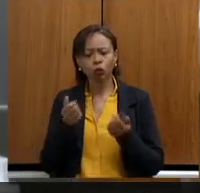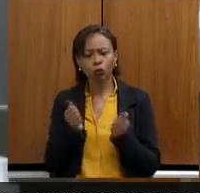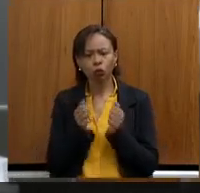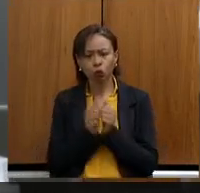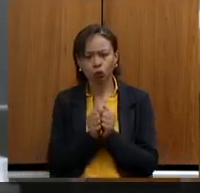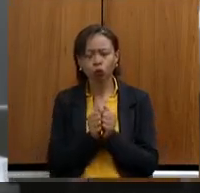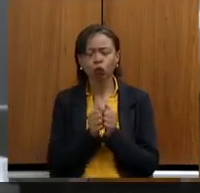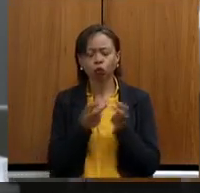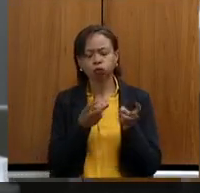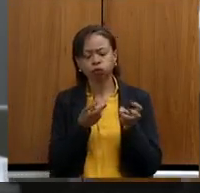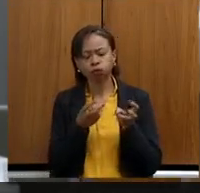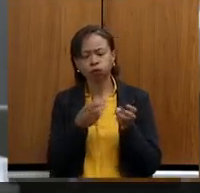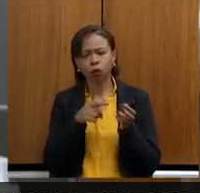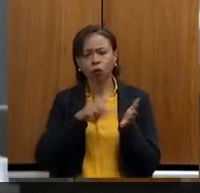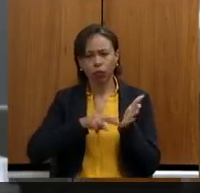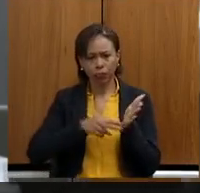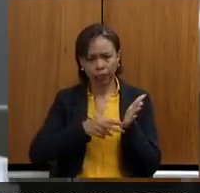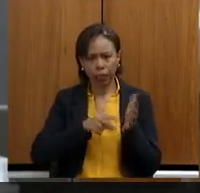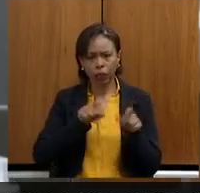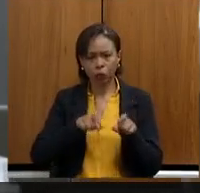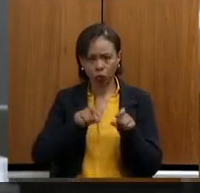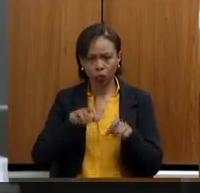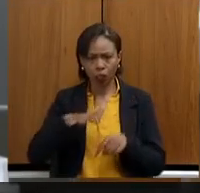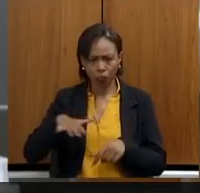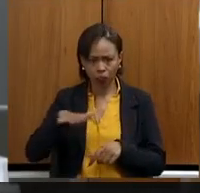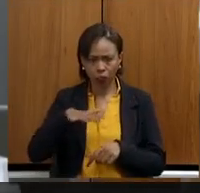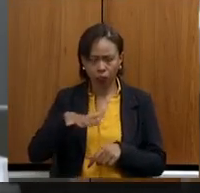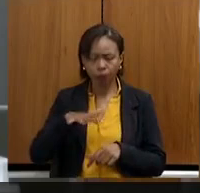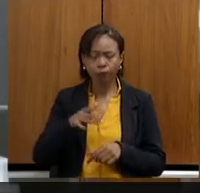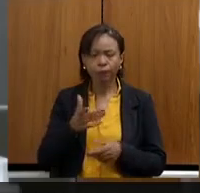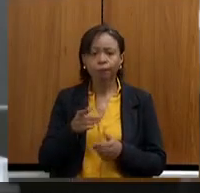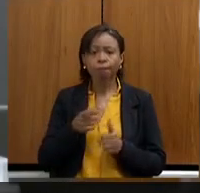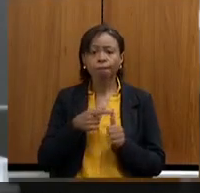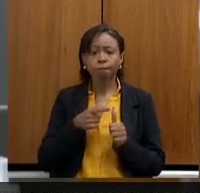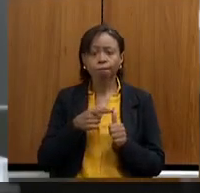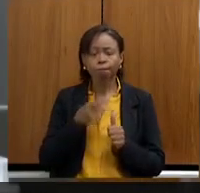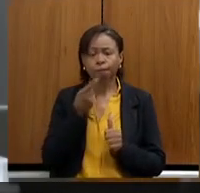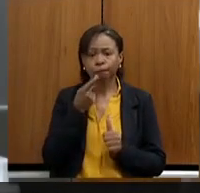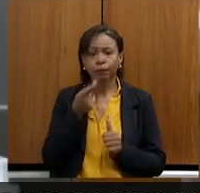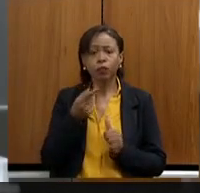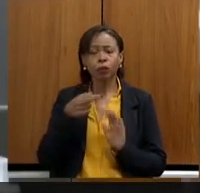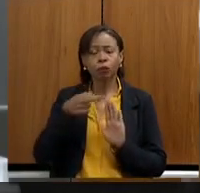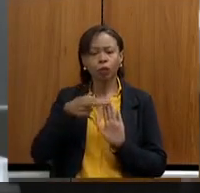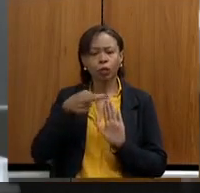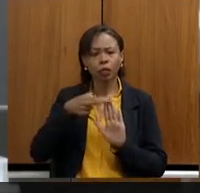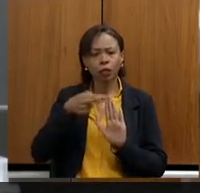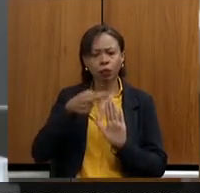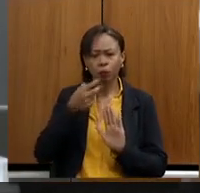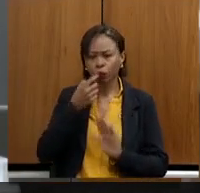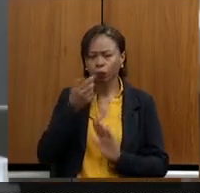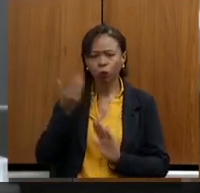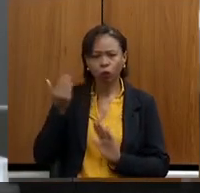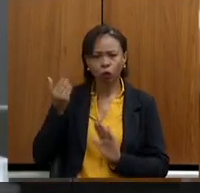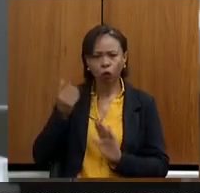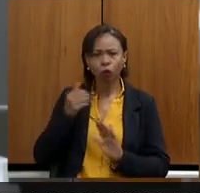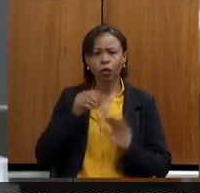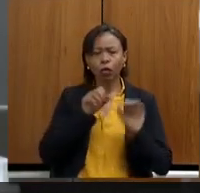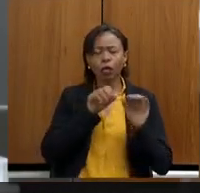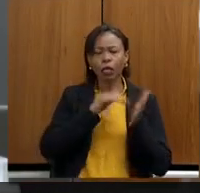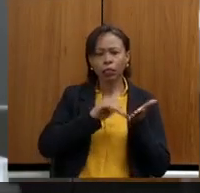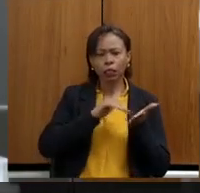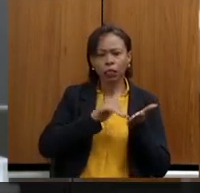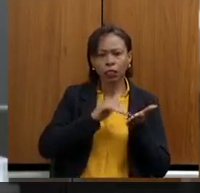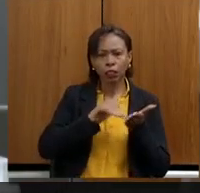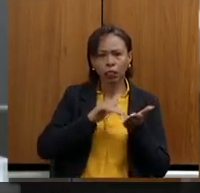região. Primeiro, mencionar sobre a recente resolução conjunta SEMAD-IGAM, que você,